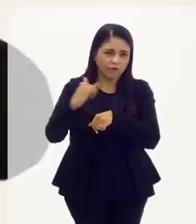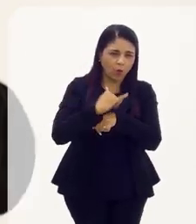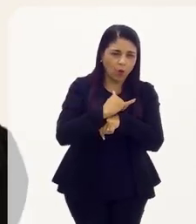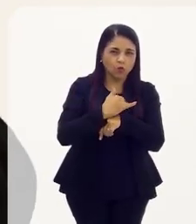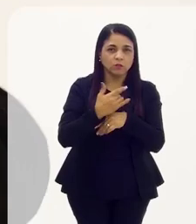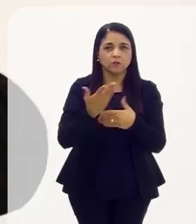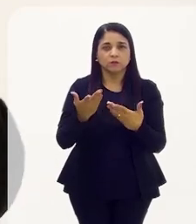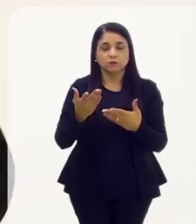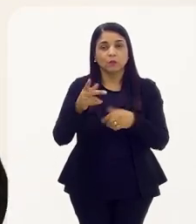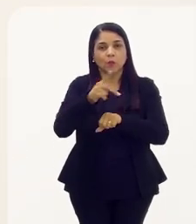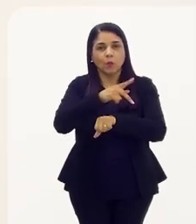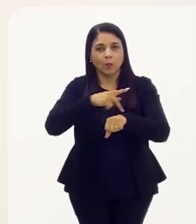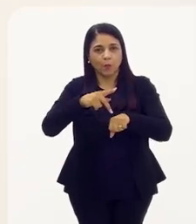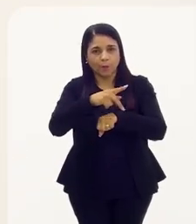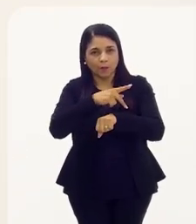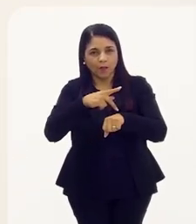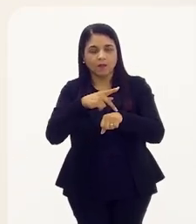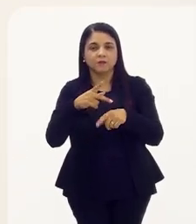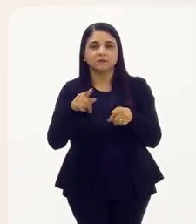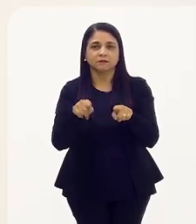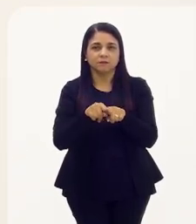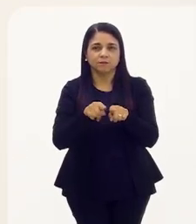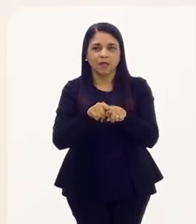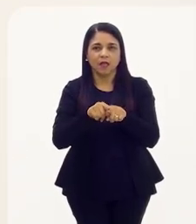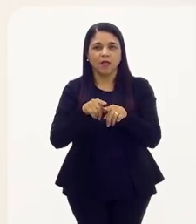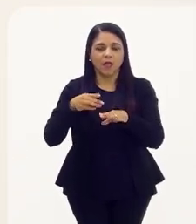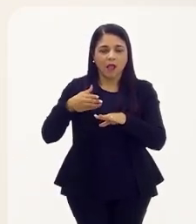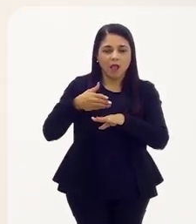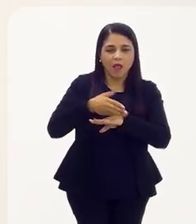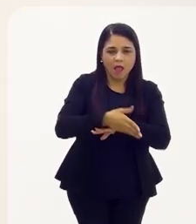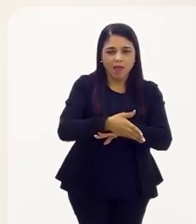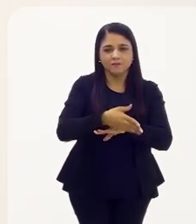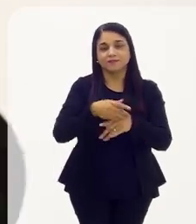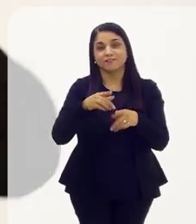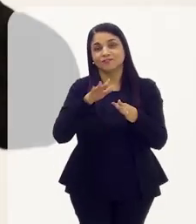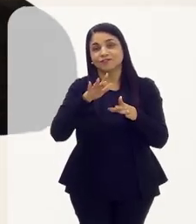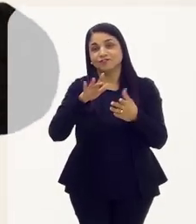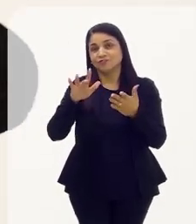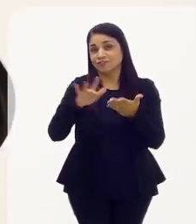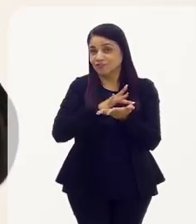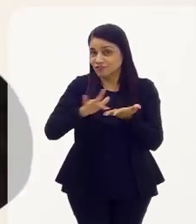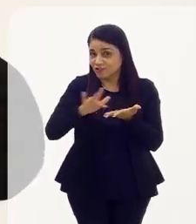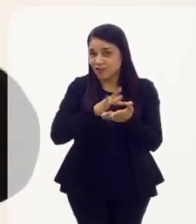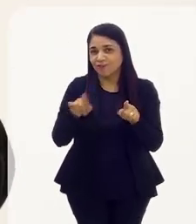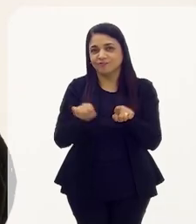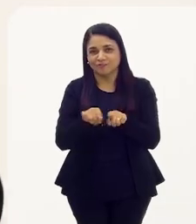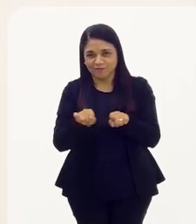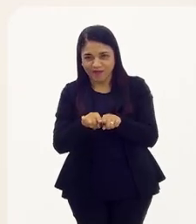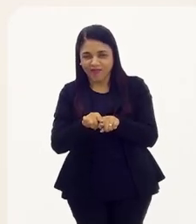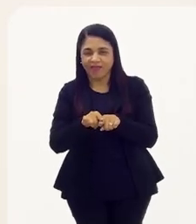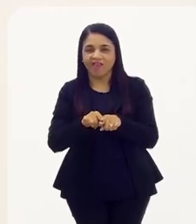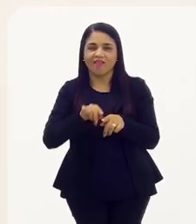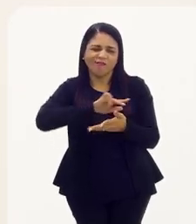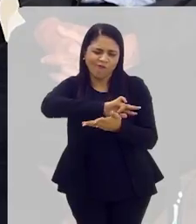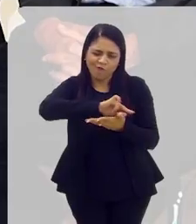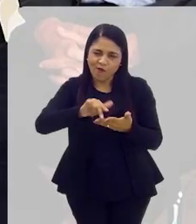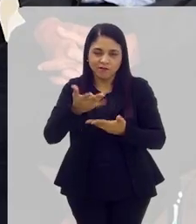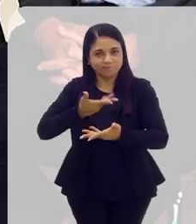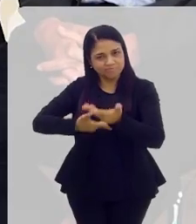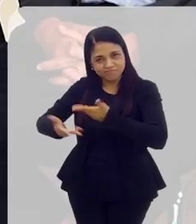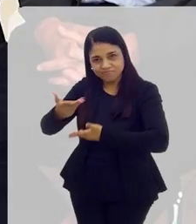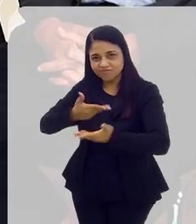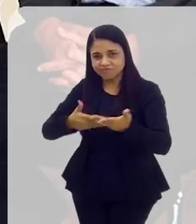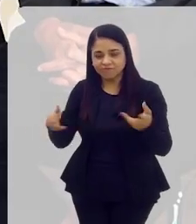outro, até países, hoje em dia, também facilitando o próprio ingresso, os nômades digitais, enfim, isso gera uma série de